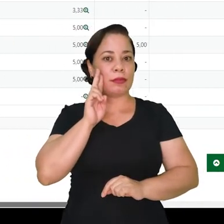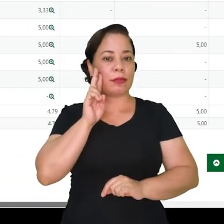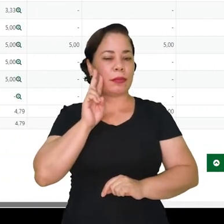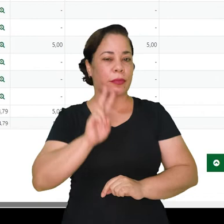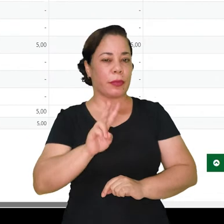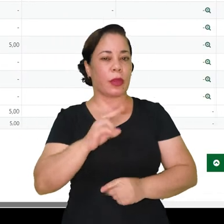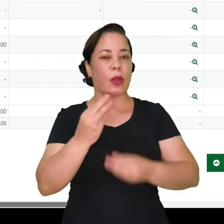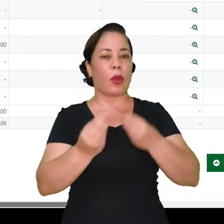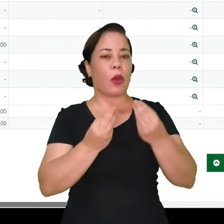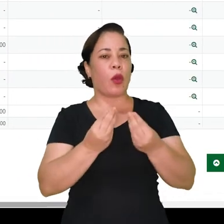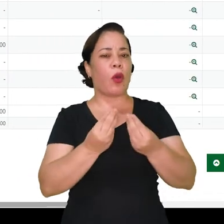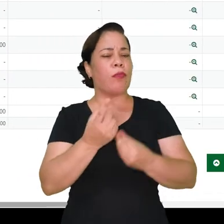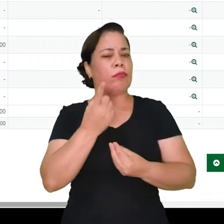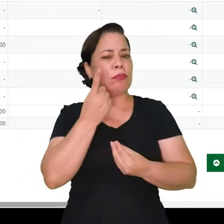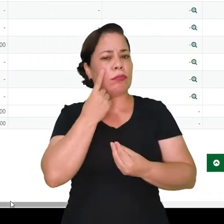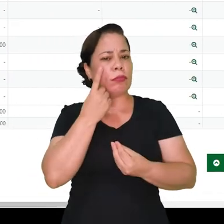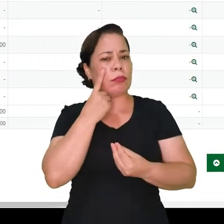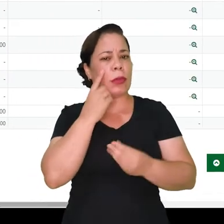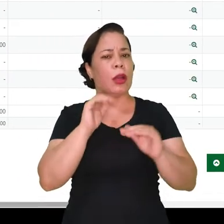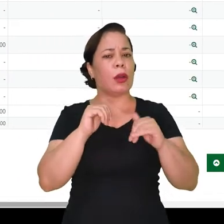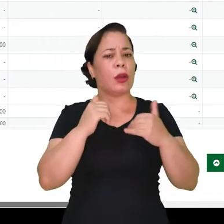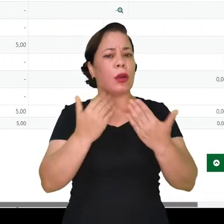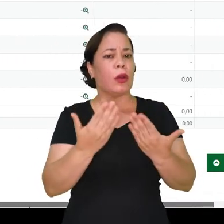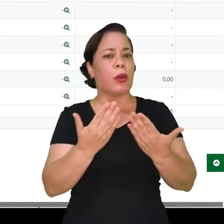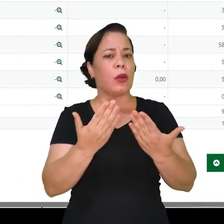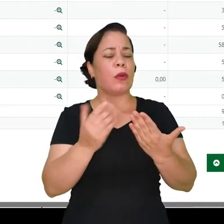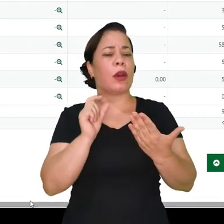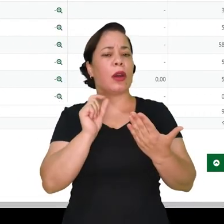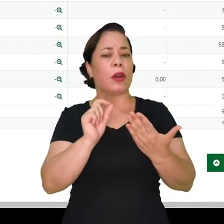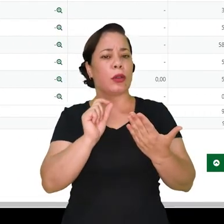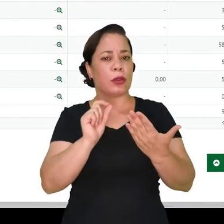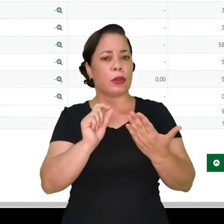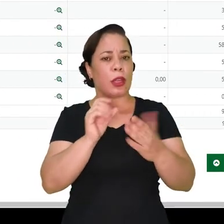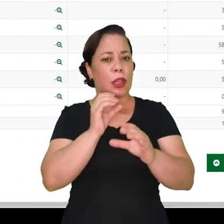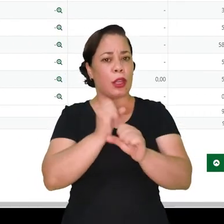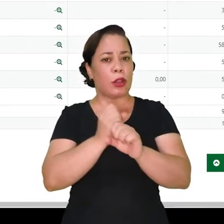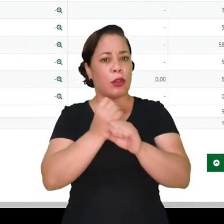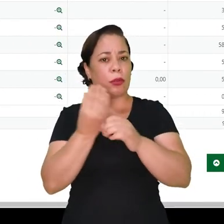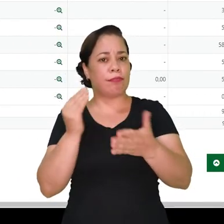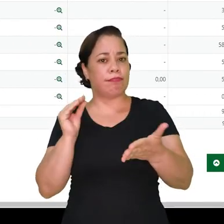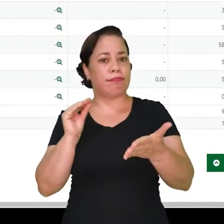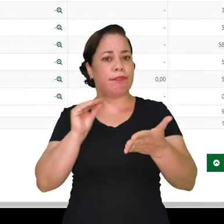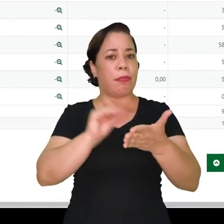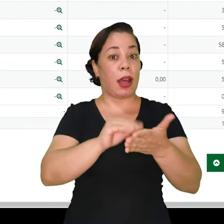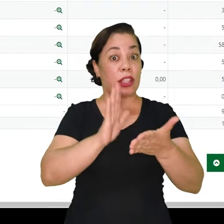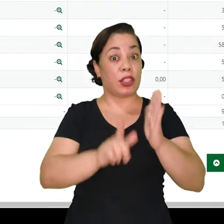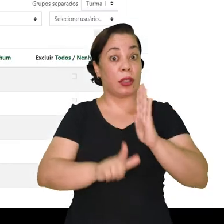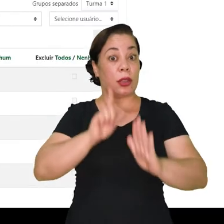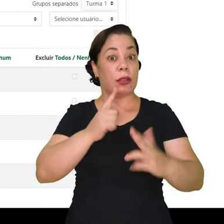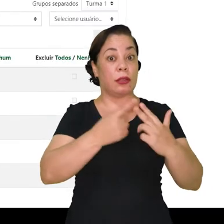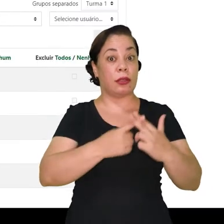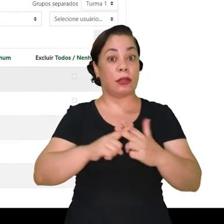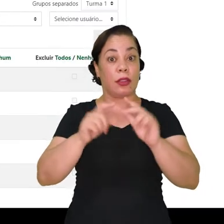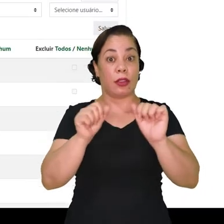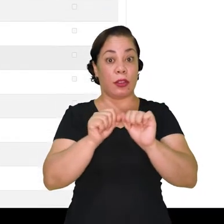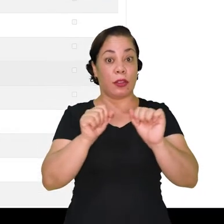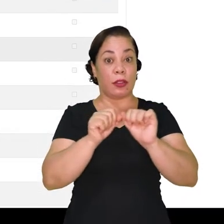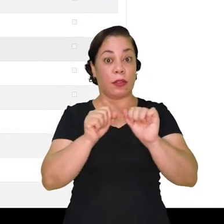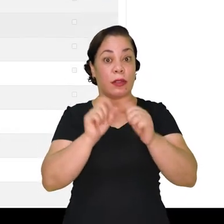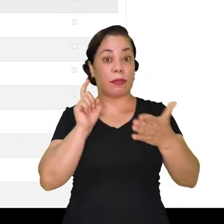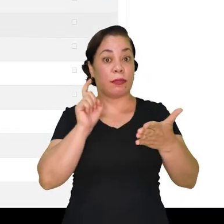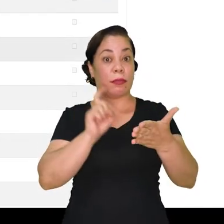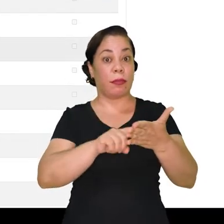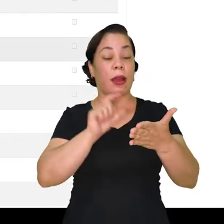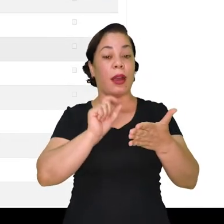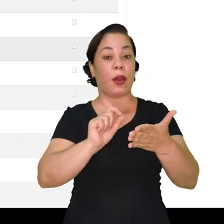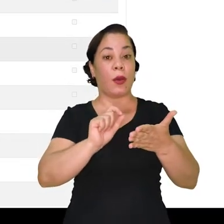analisar quando nós vamos lançar uma nota de um item que foi realmente configurado para isso. Então, vou clicar